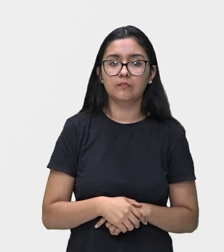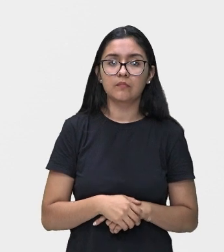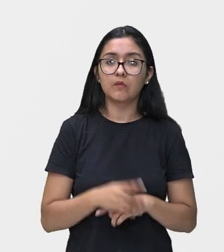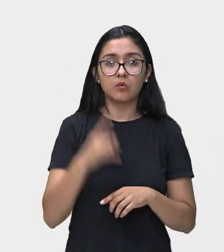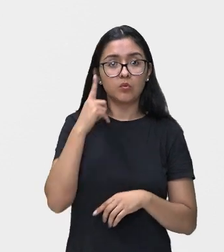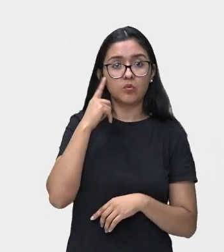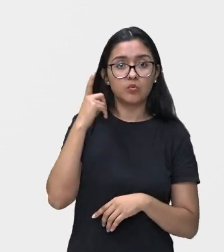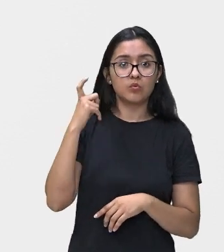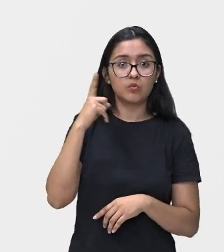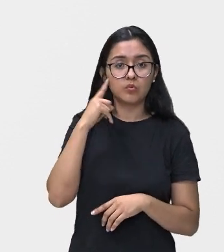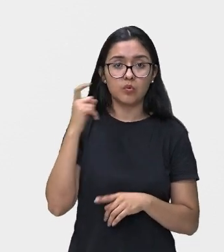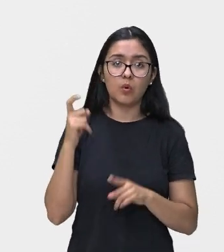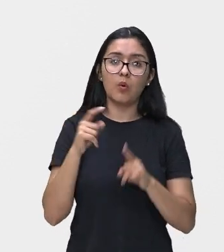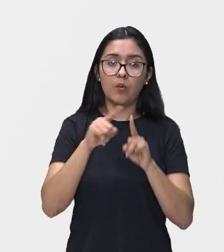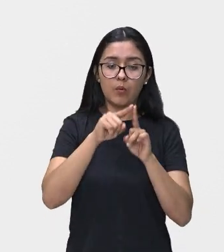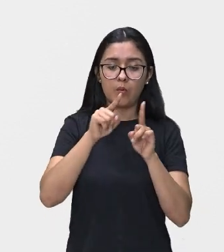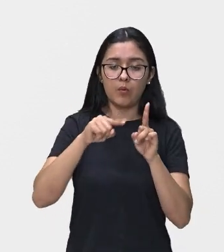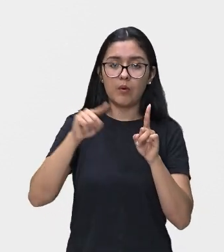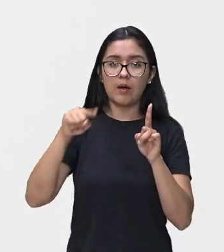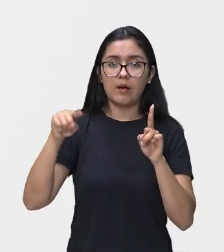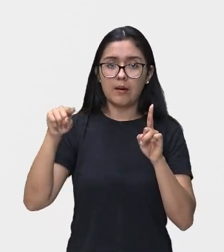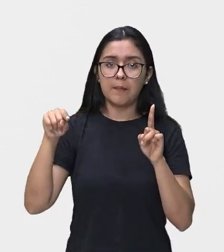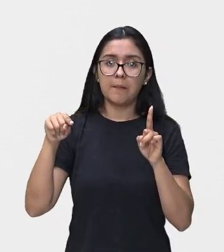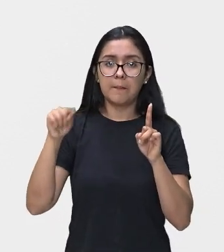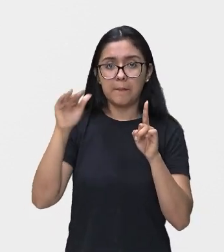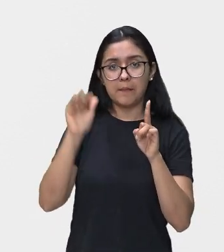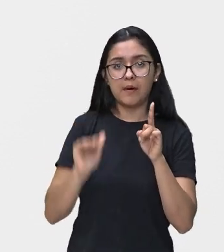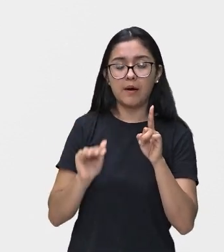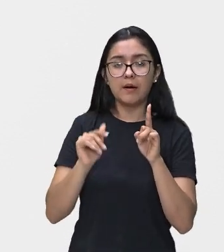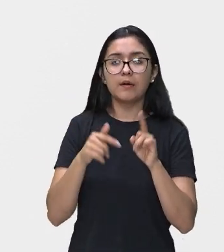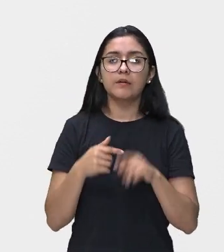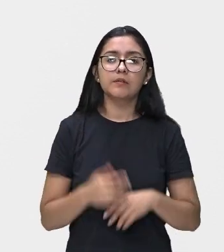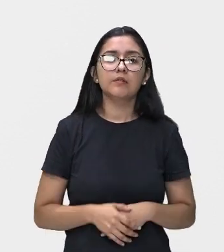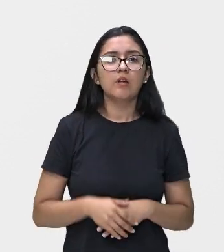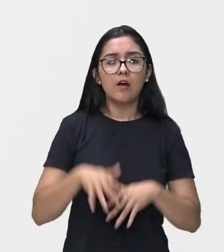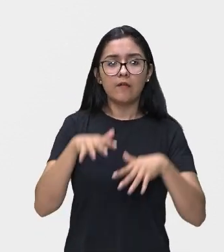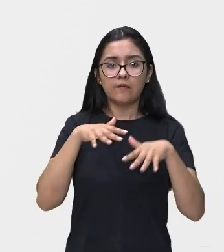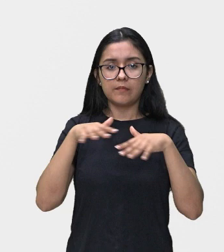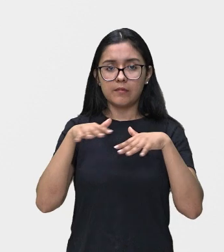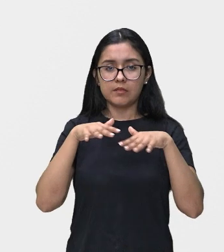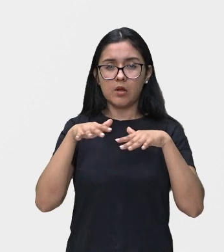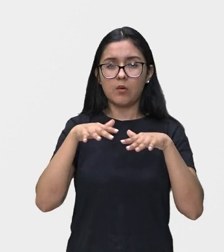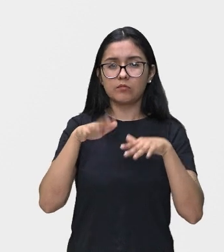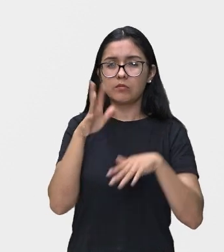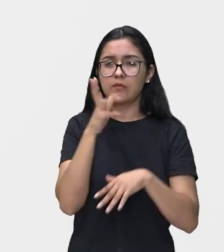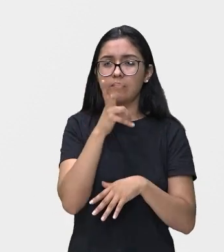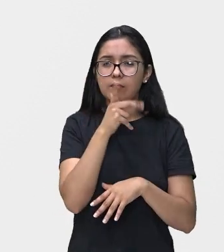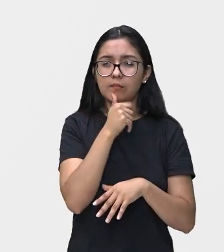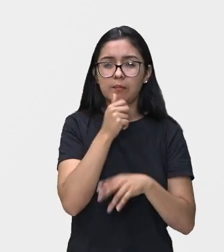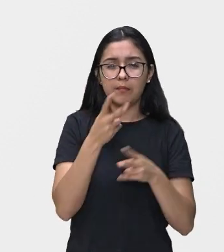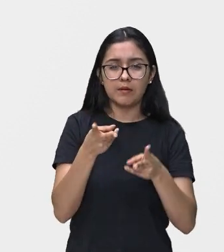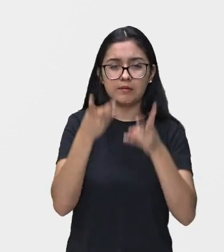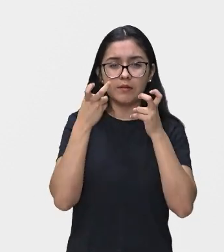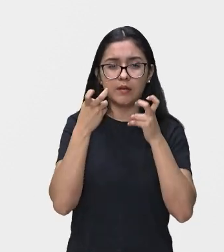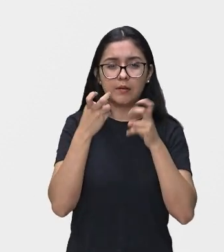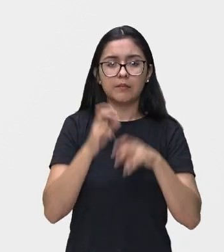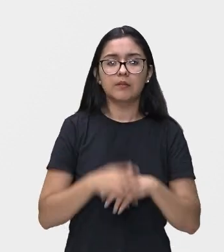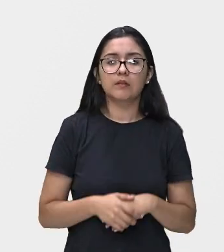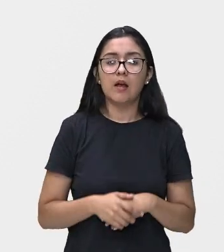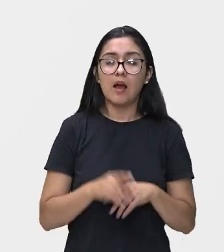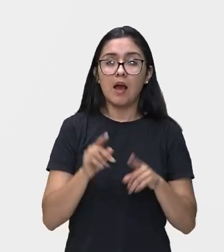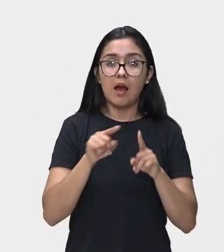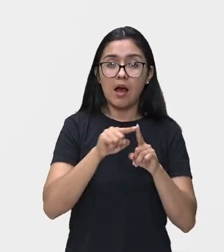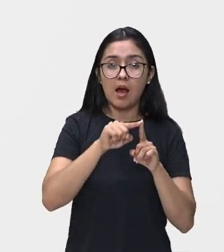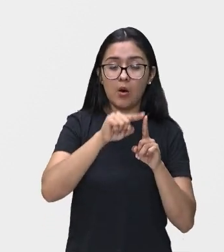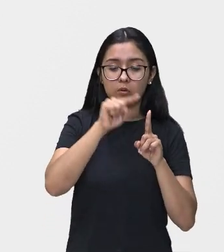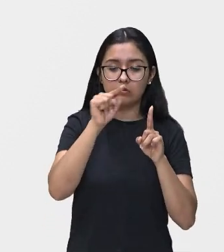porque a frequência é baixa, ou seja, são vibrações lentas, como vocês podem ver, que a onda, ela é bem